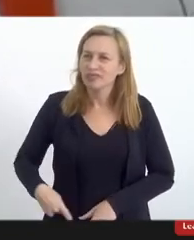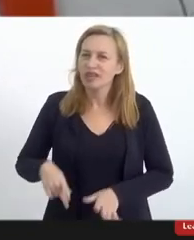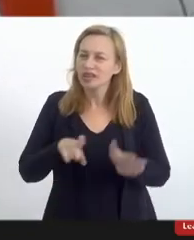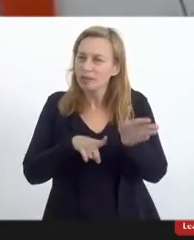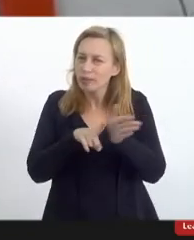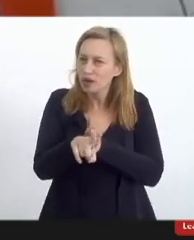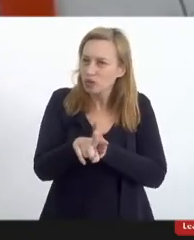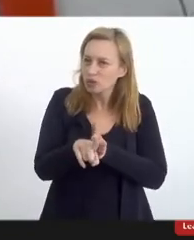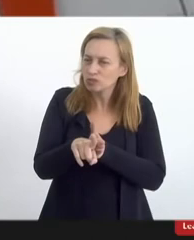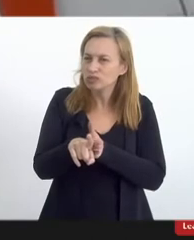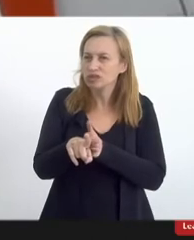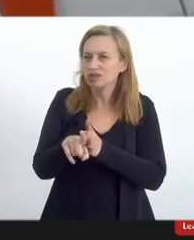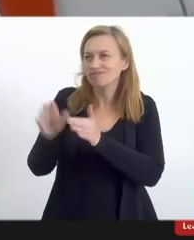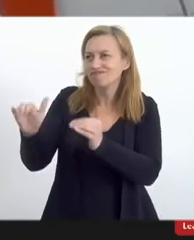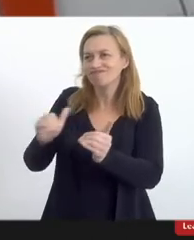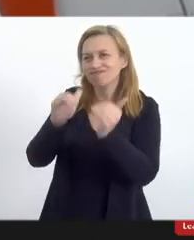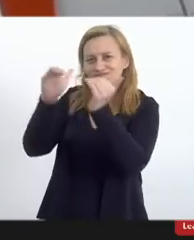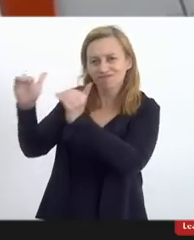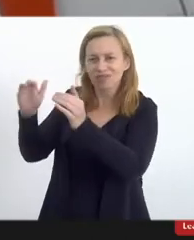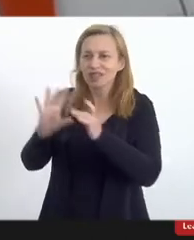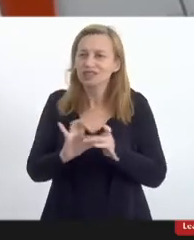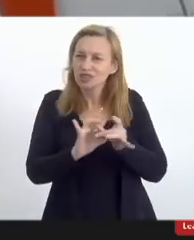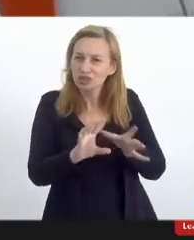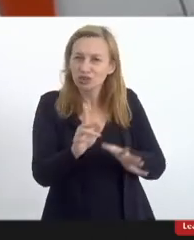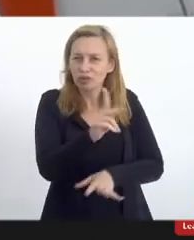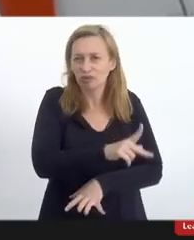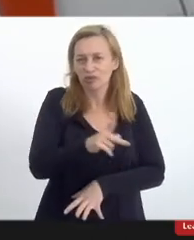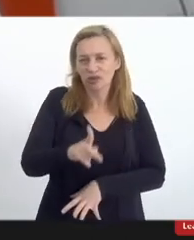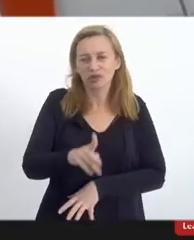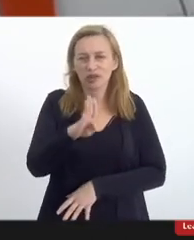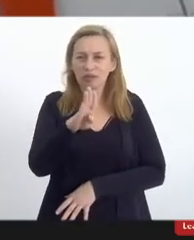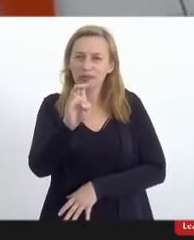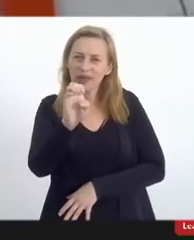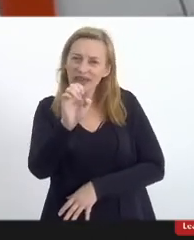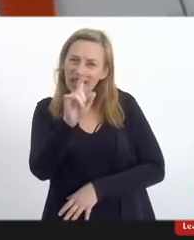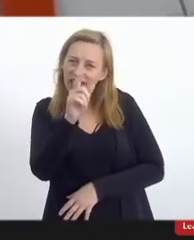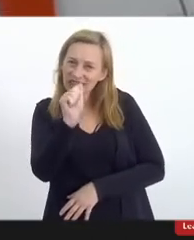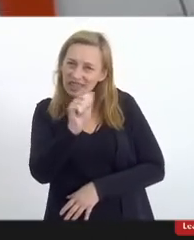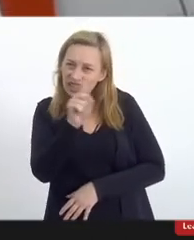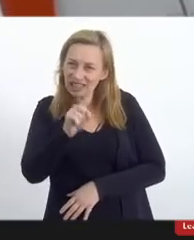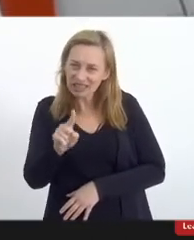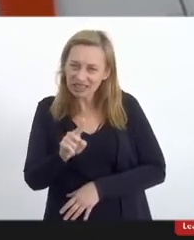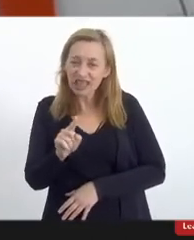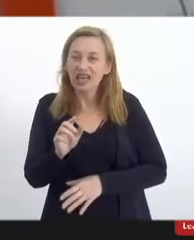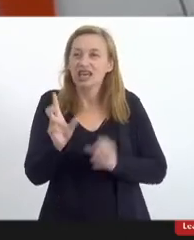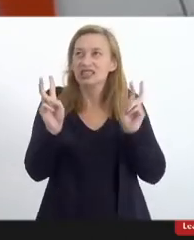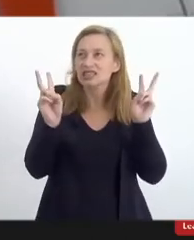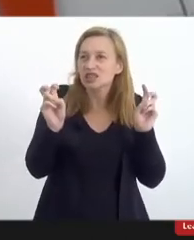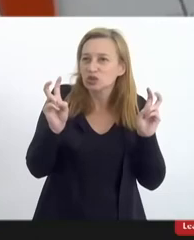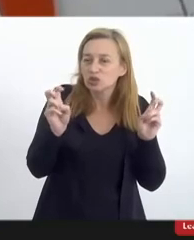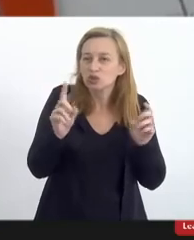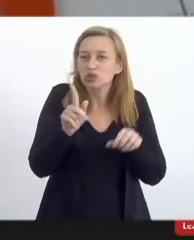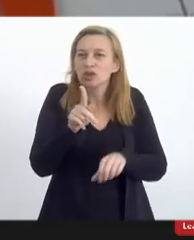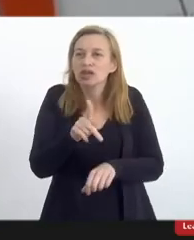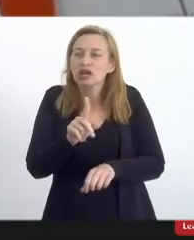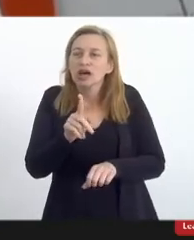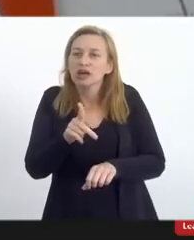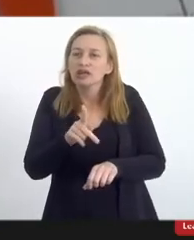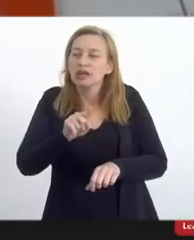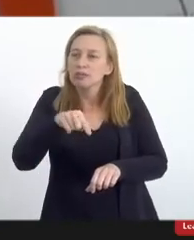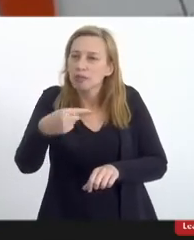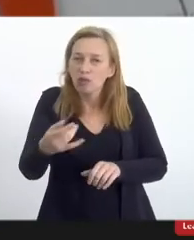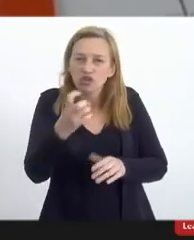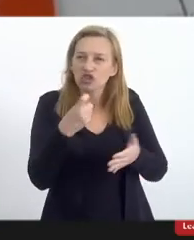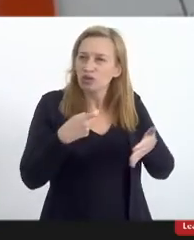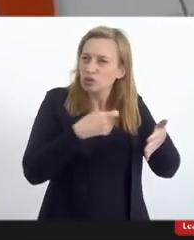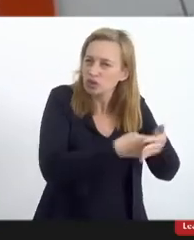vossa excelência deixou para a professora Beatriz né esses casos após denunciados depois